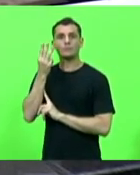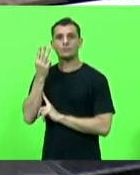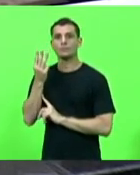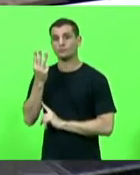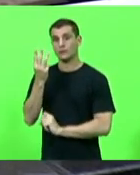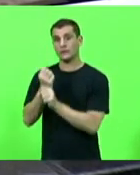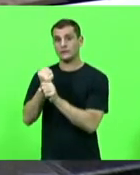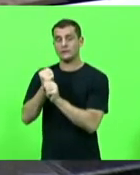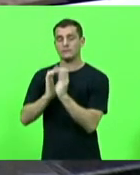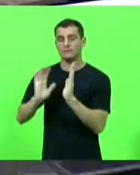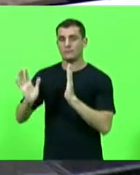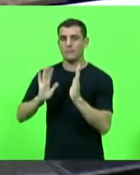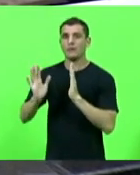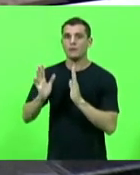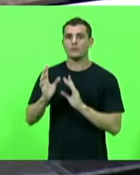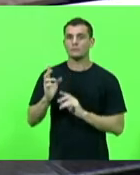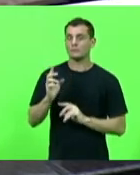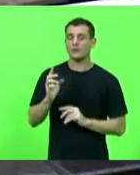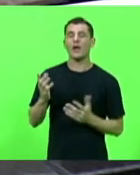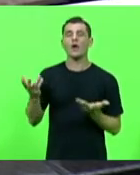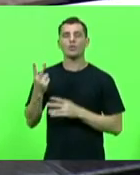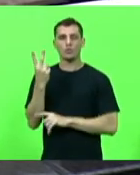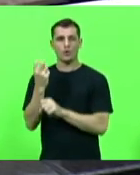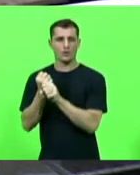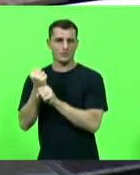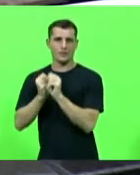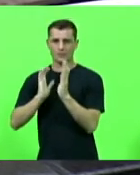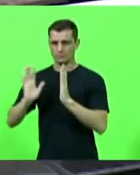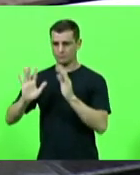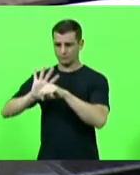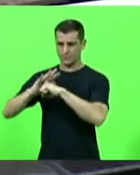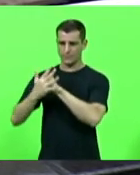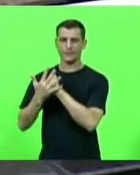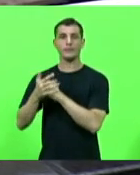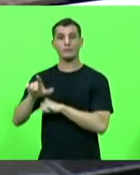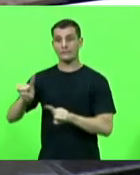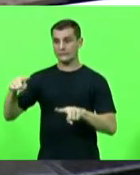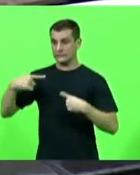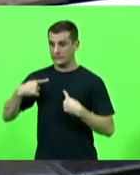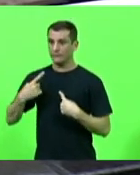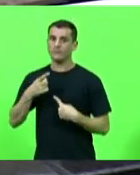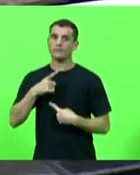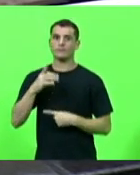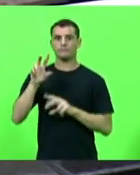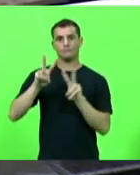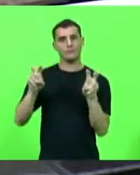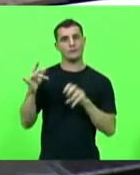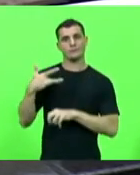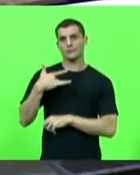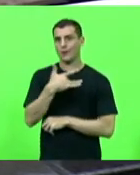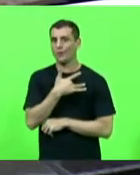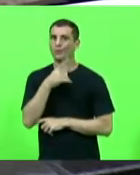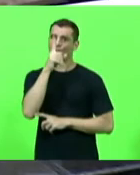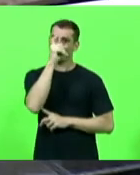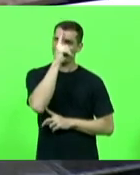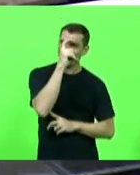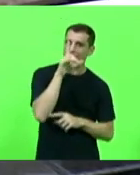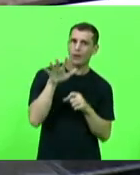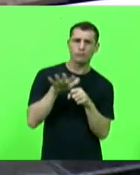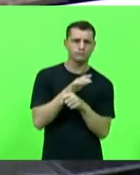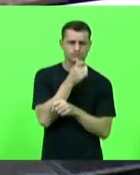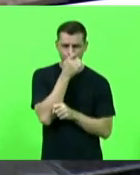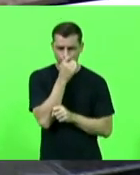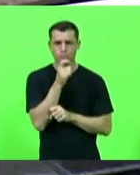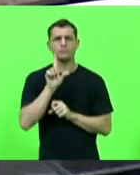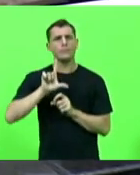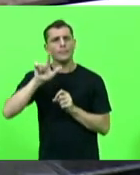um ano terrível pandêmico onde trabalhávamos apenas saúde leitos de UTI hospitais depois veio a questão vacinação